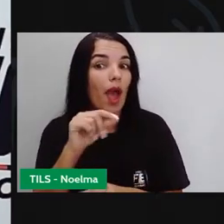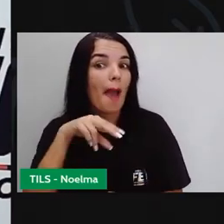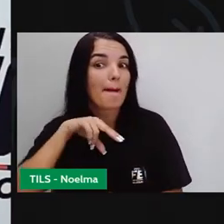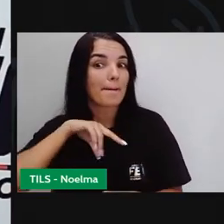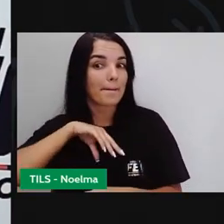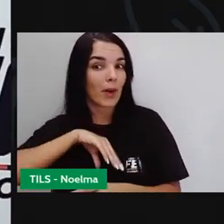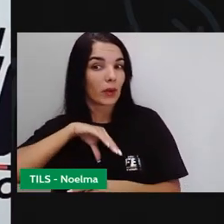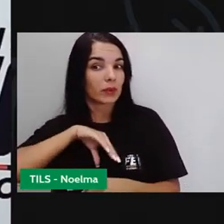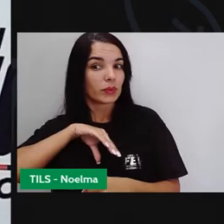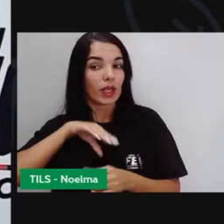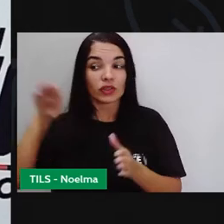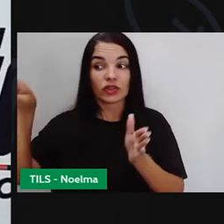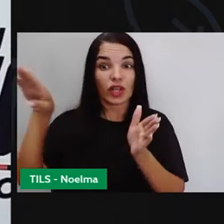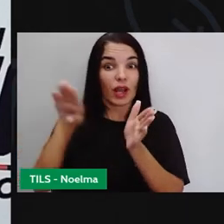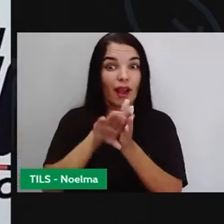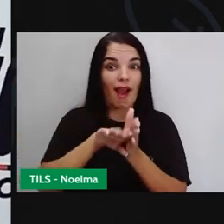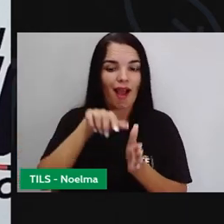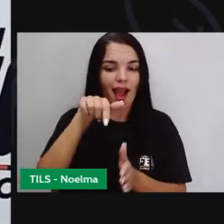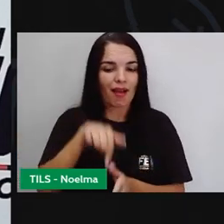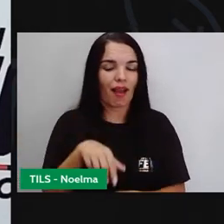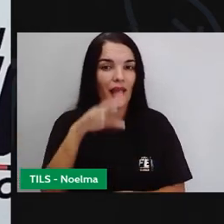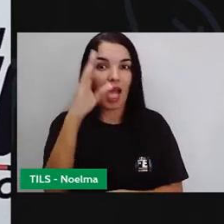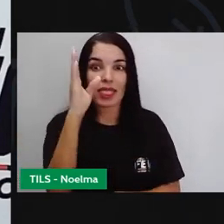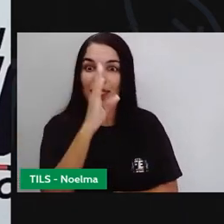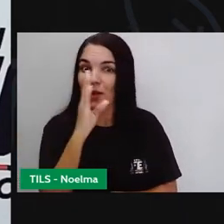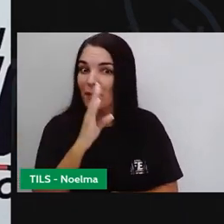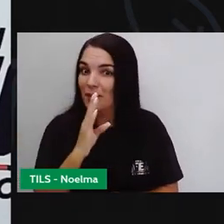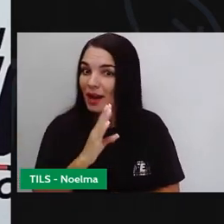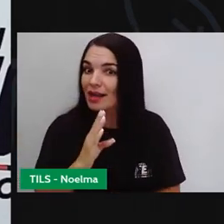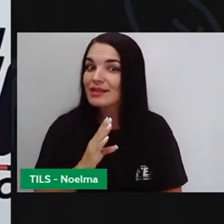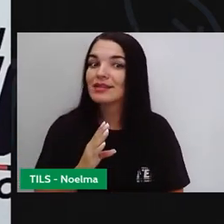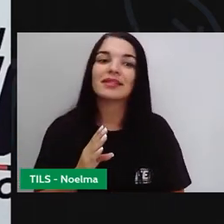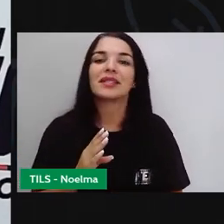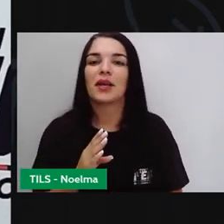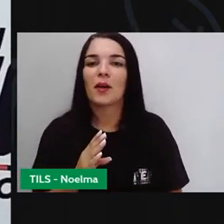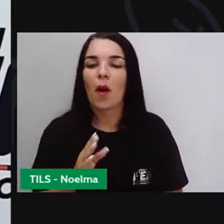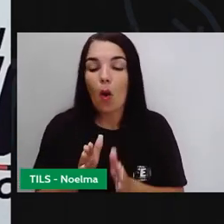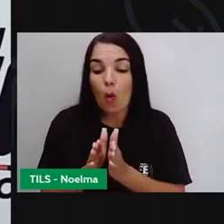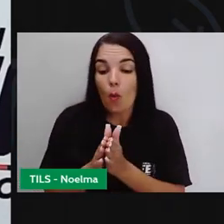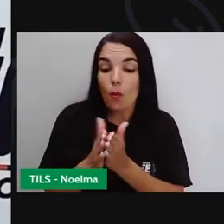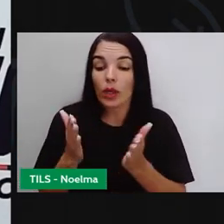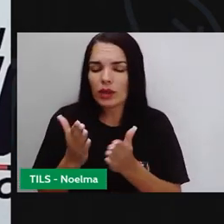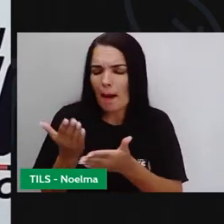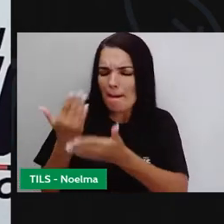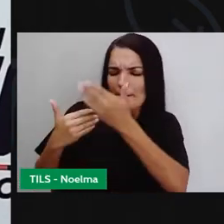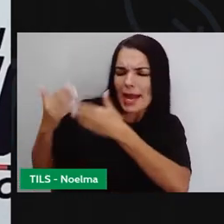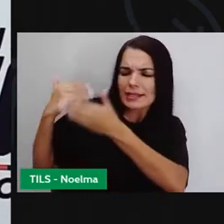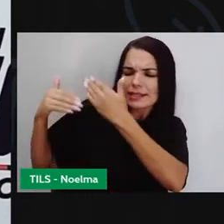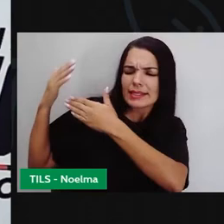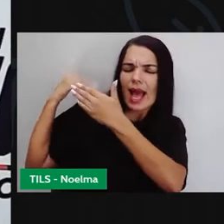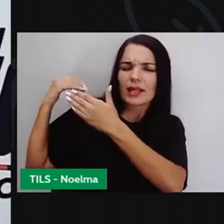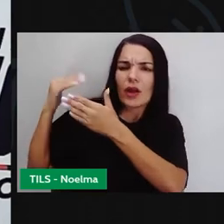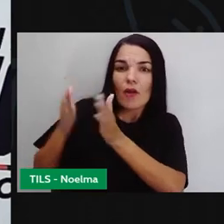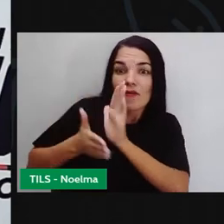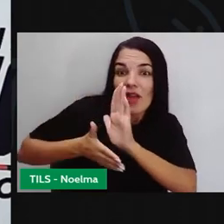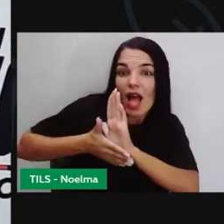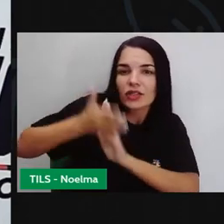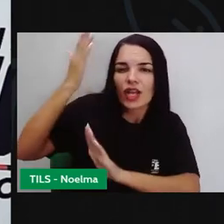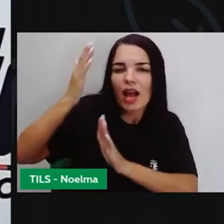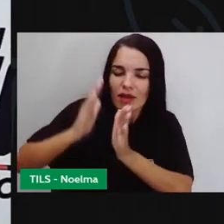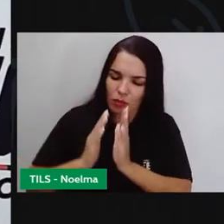chegarem aqui quando eles faziam suas viagens nas caravelas, nas suas